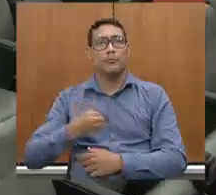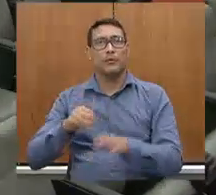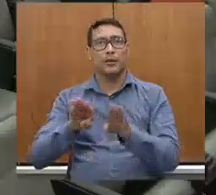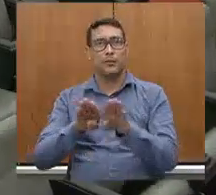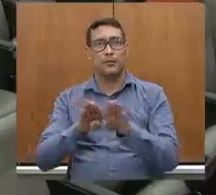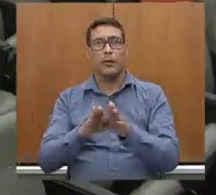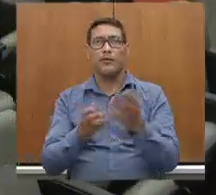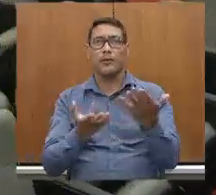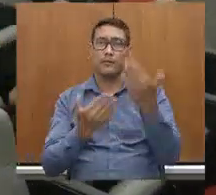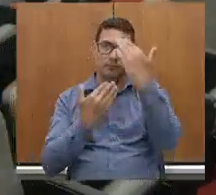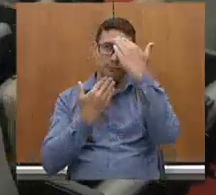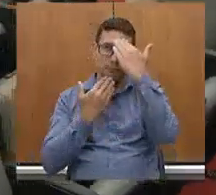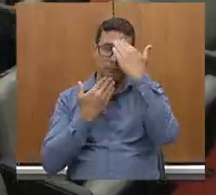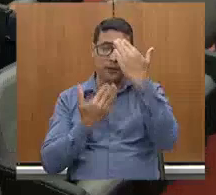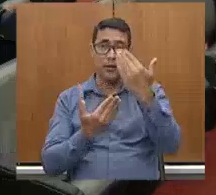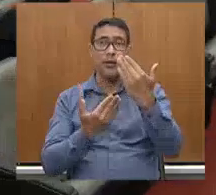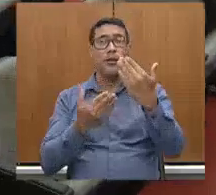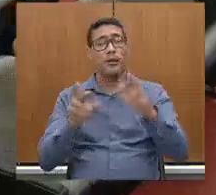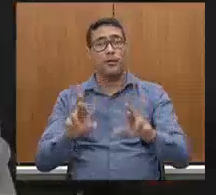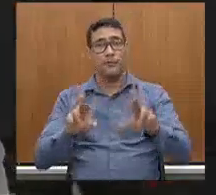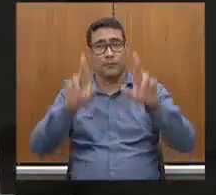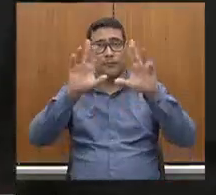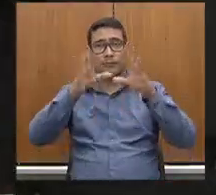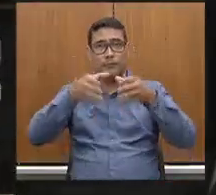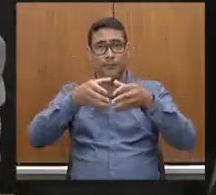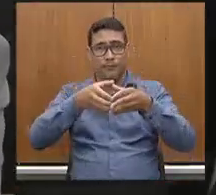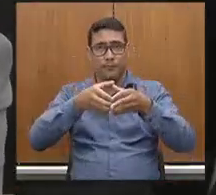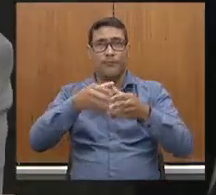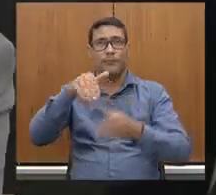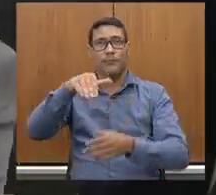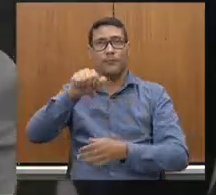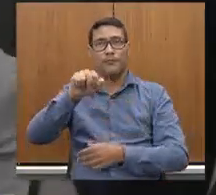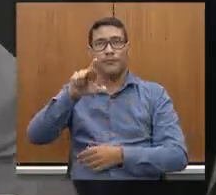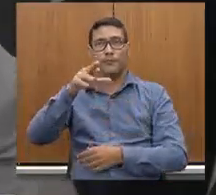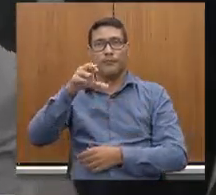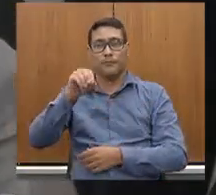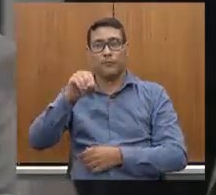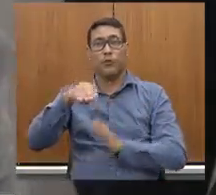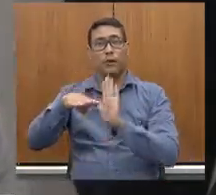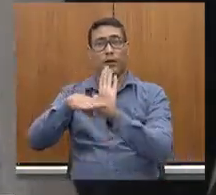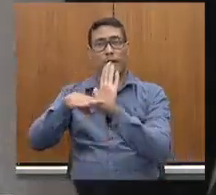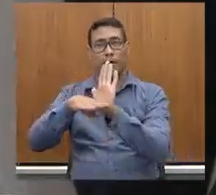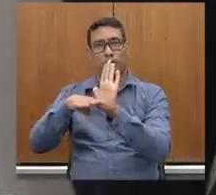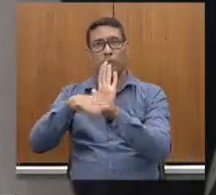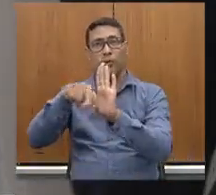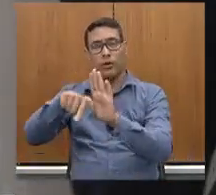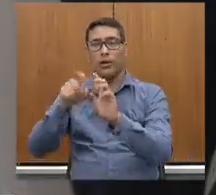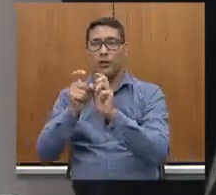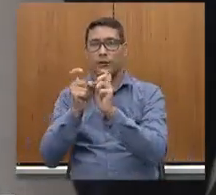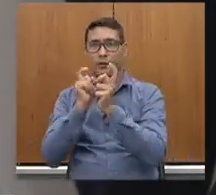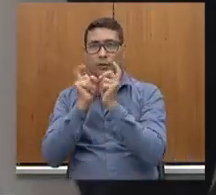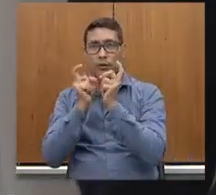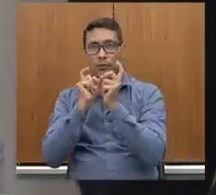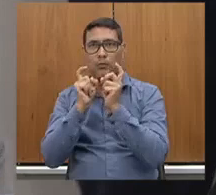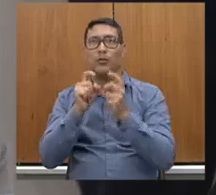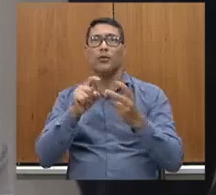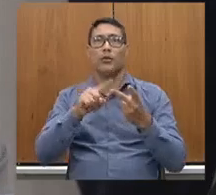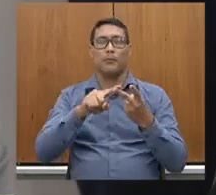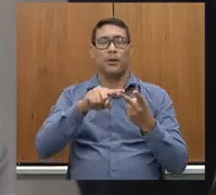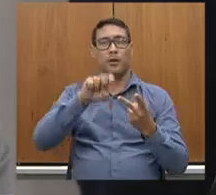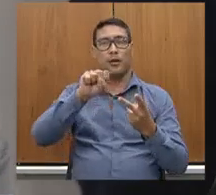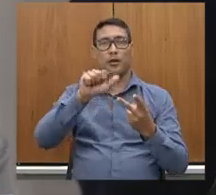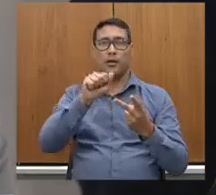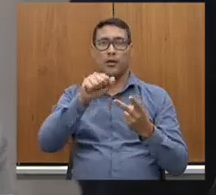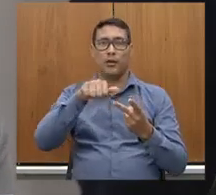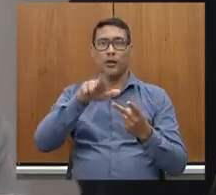também quem faz essa comissão, Márcio Rezende, o assessor dessa comissão, queria agradecê-lo. Samuel Marcelino, também,